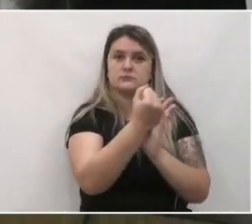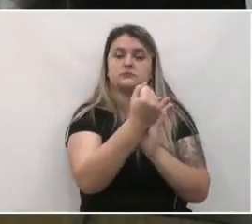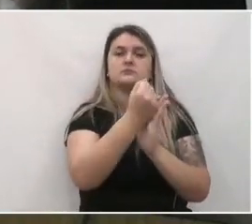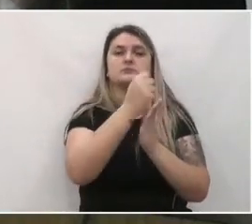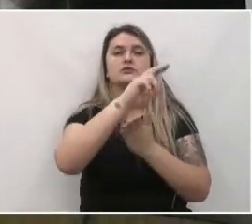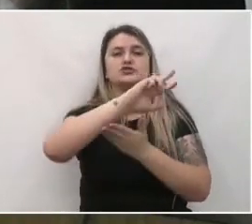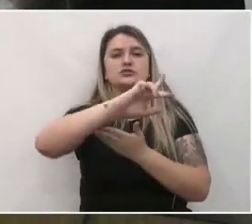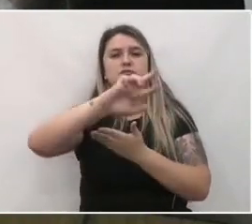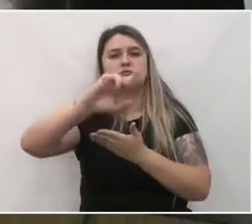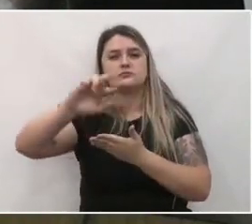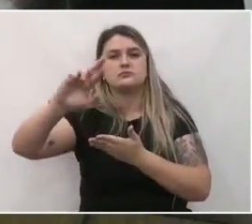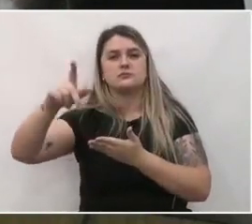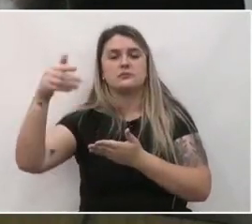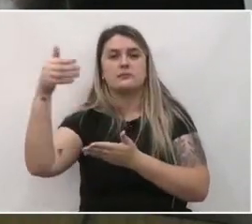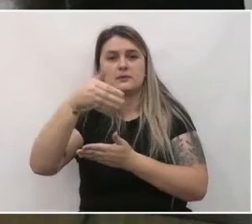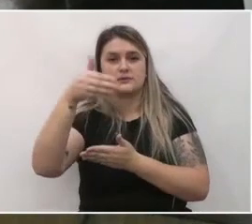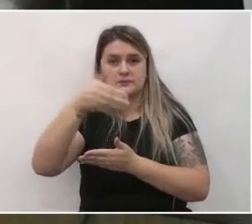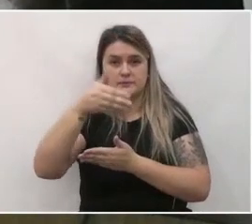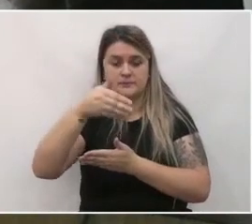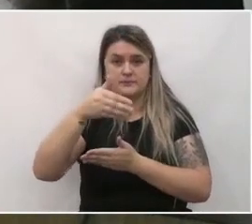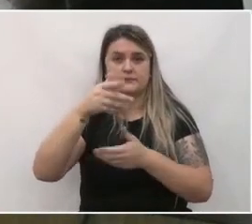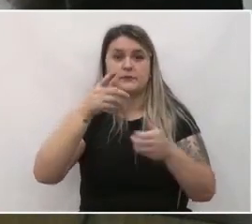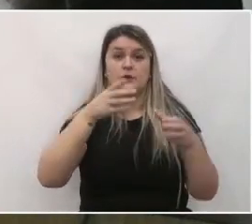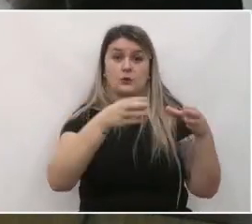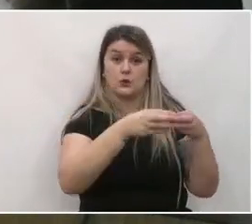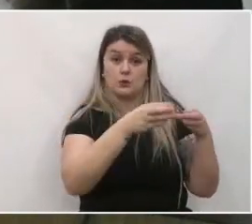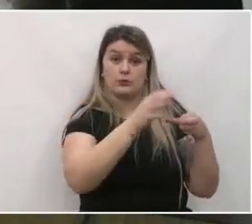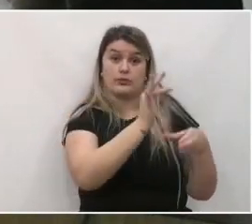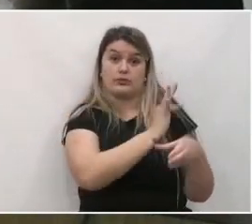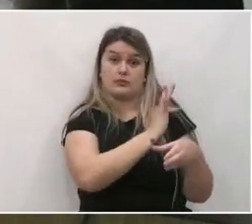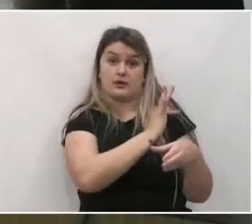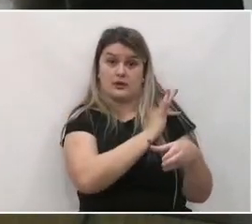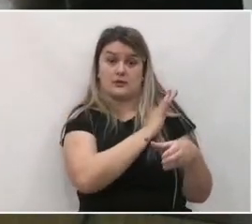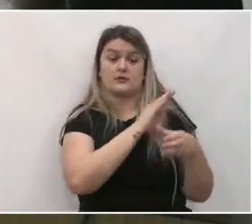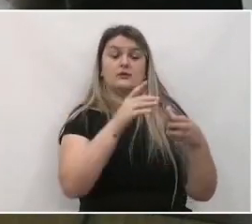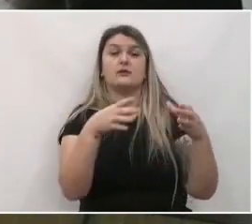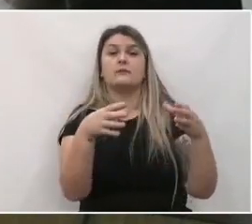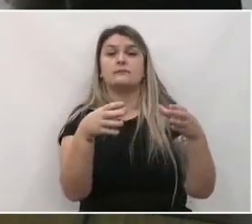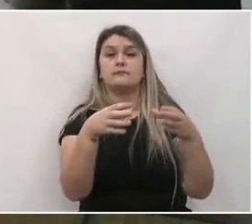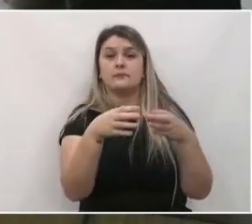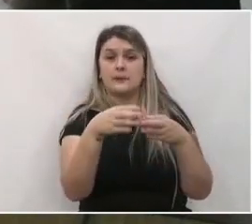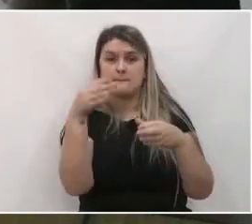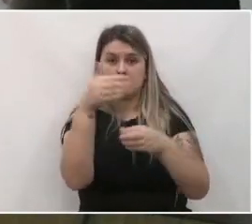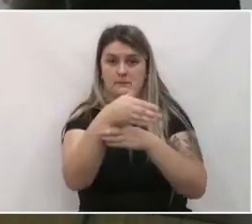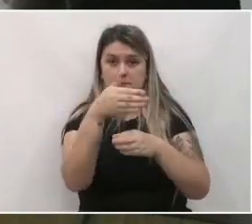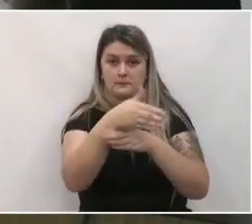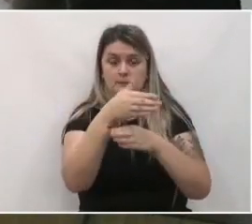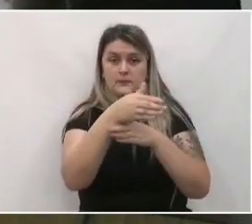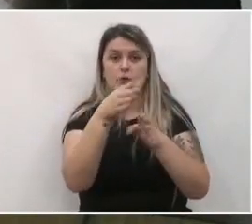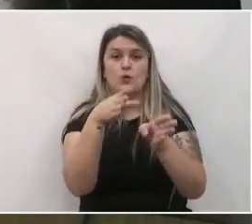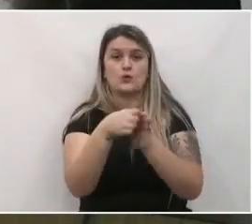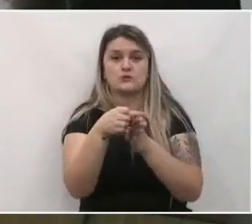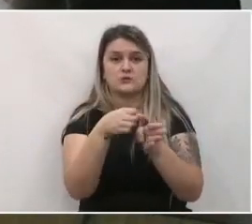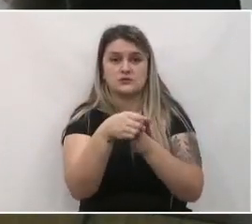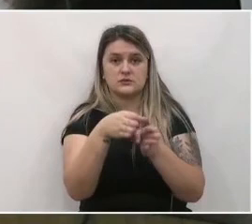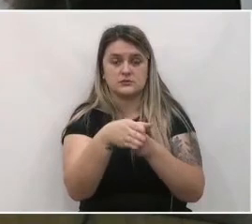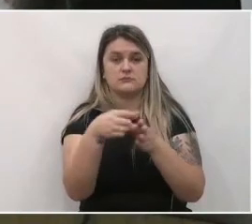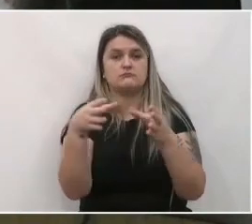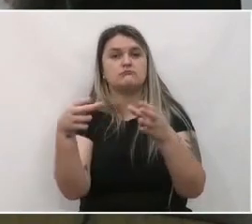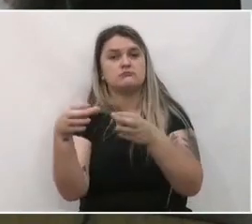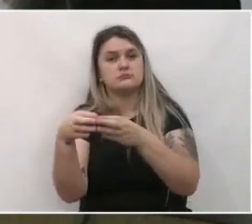diversos agentes que vão participar da equipe terá técnica municipal os participantes dos conselhos